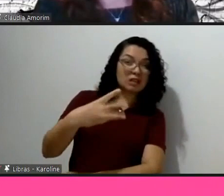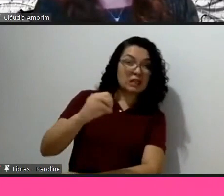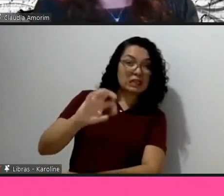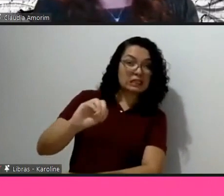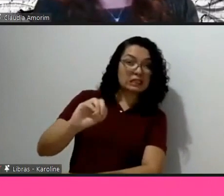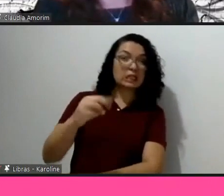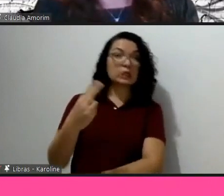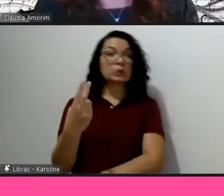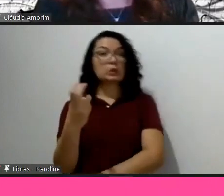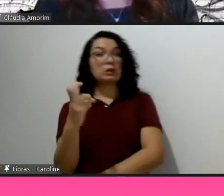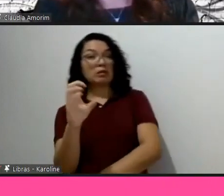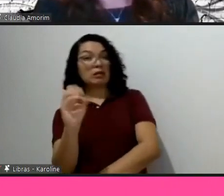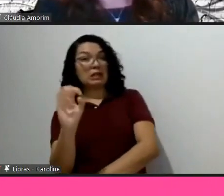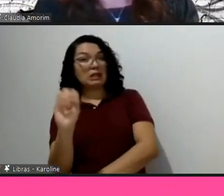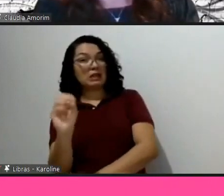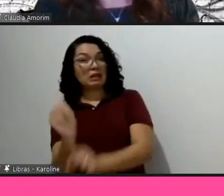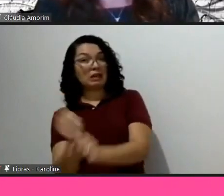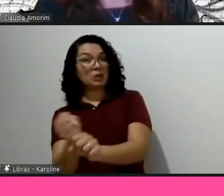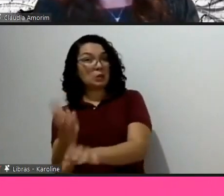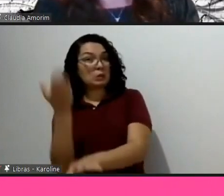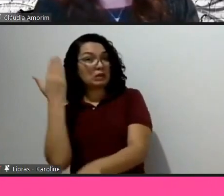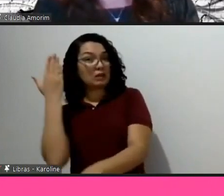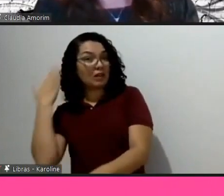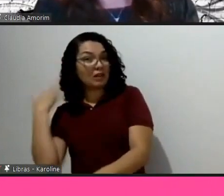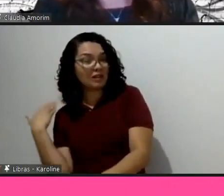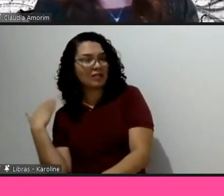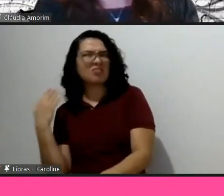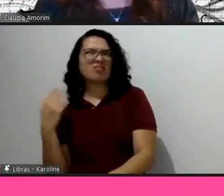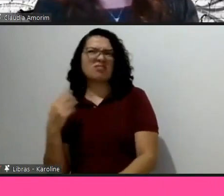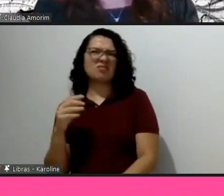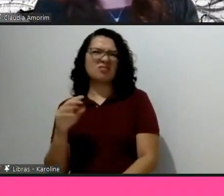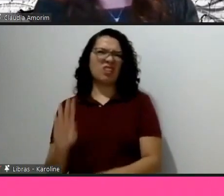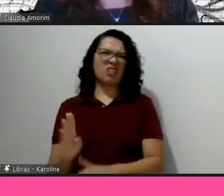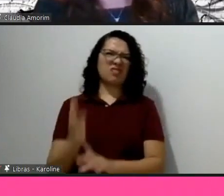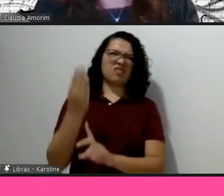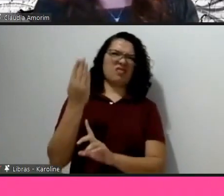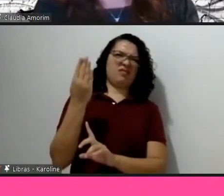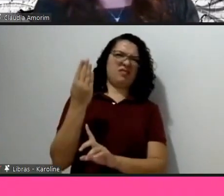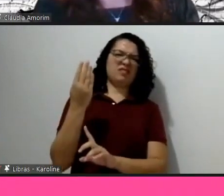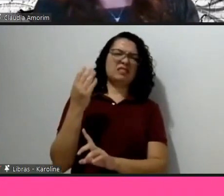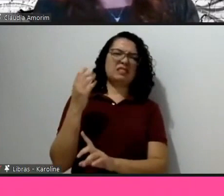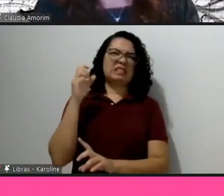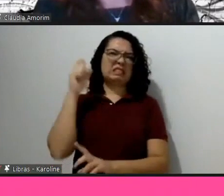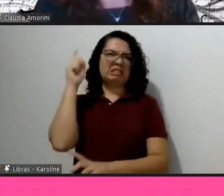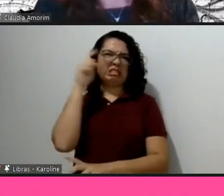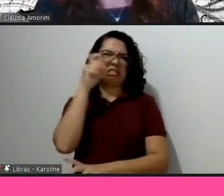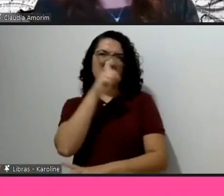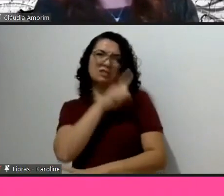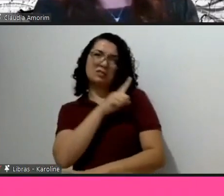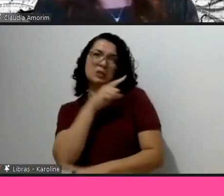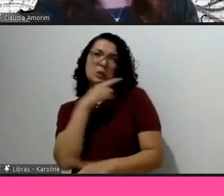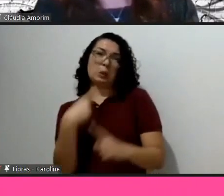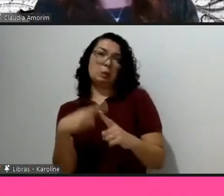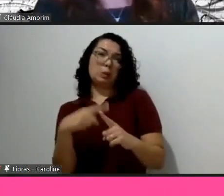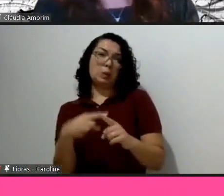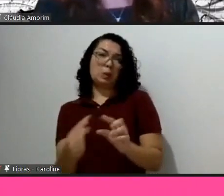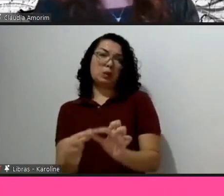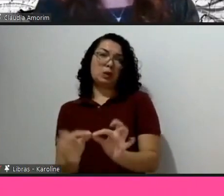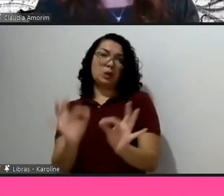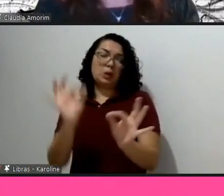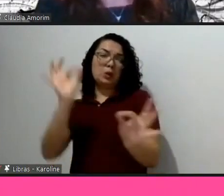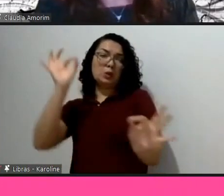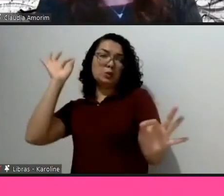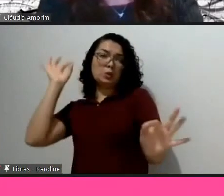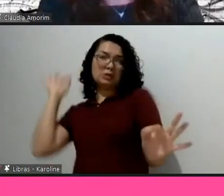vai ser uma coisa um pouco fake da gente fazer para os impactos de agora, porque a gente tem uma distância, a situação de risco